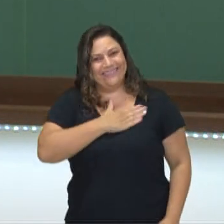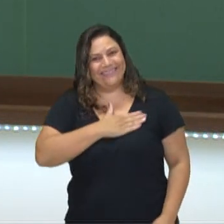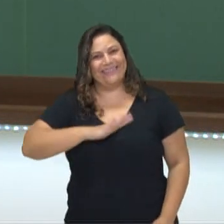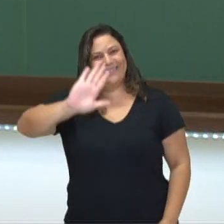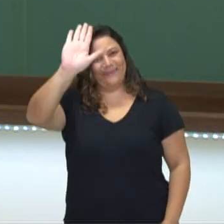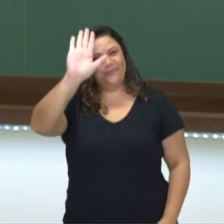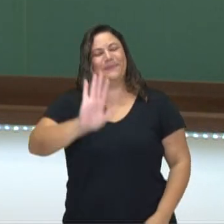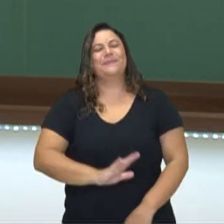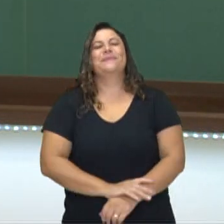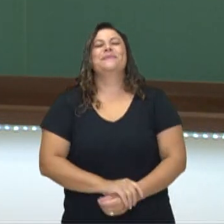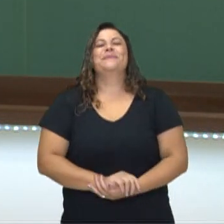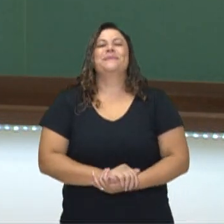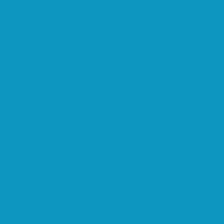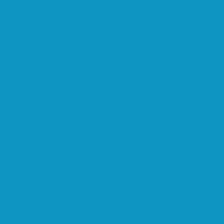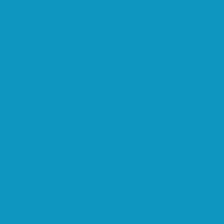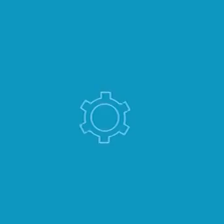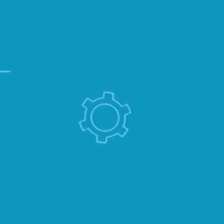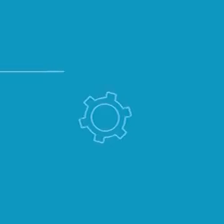breve!